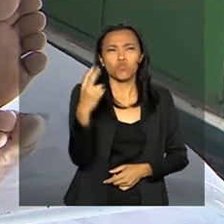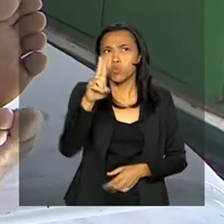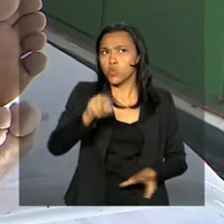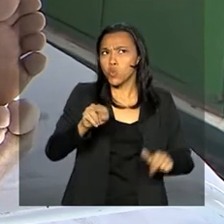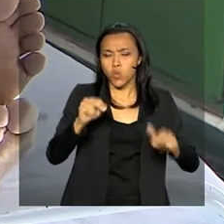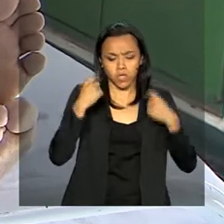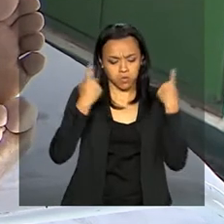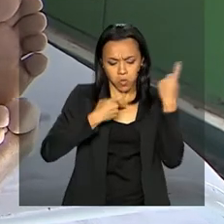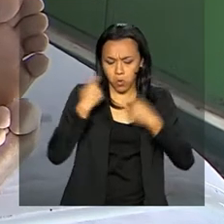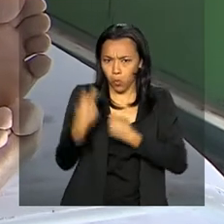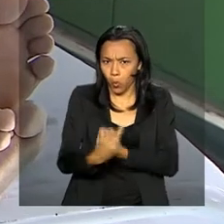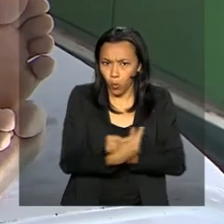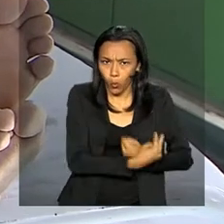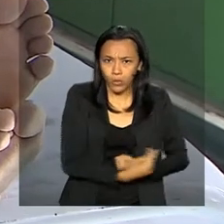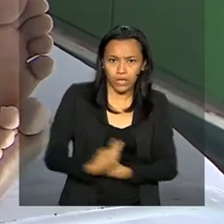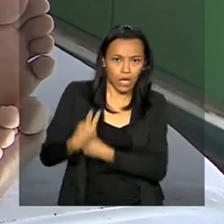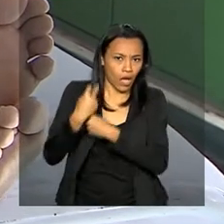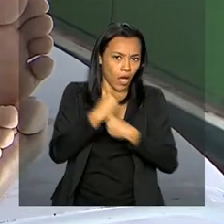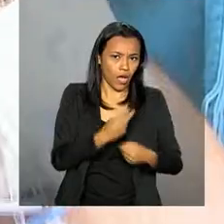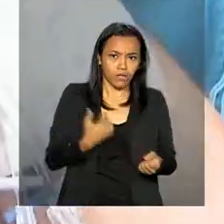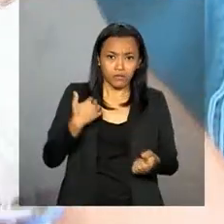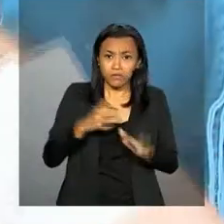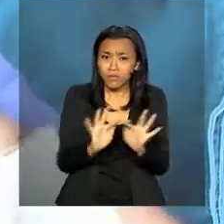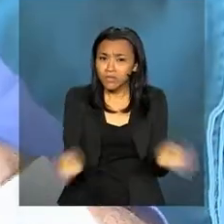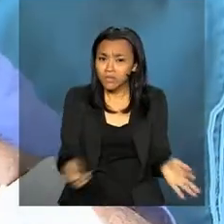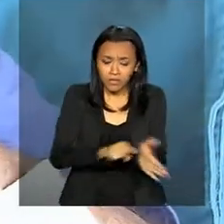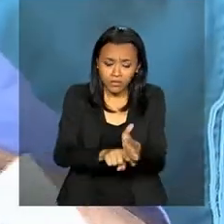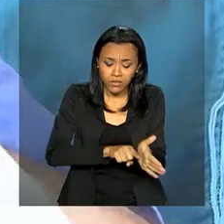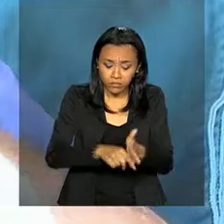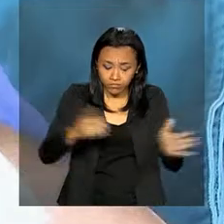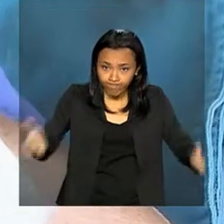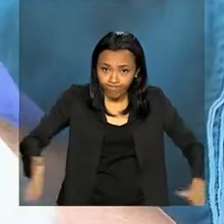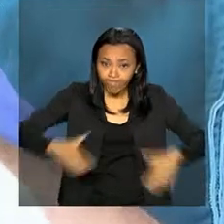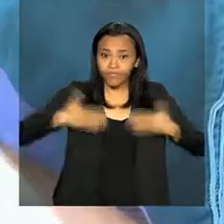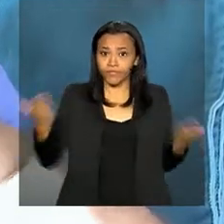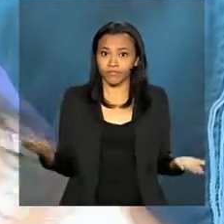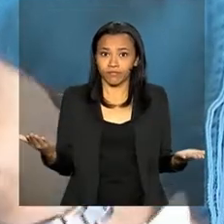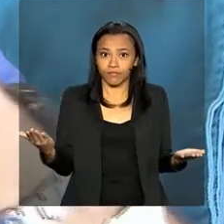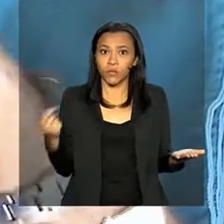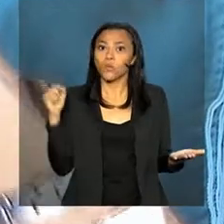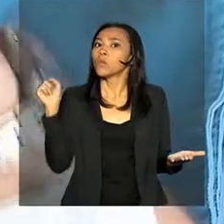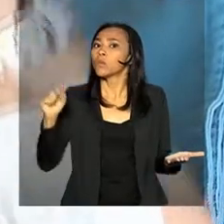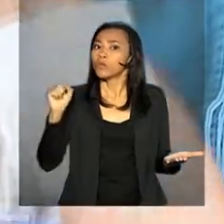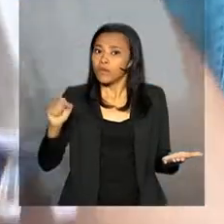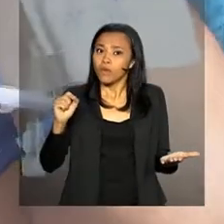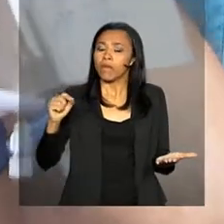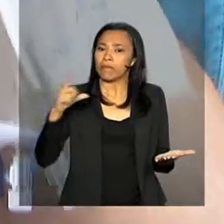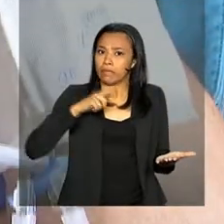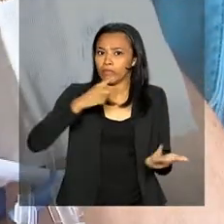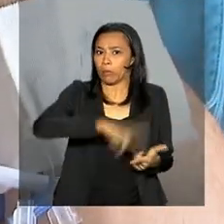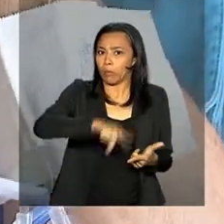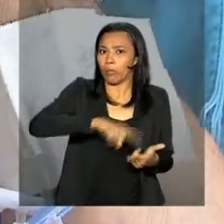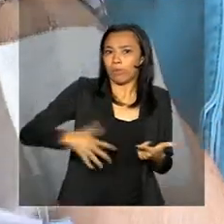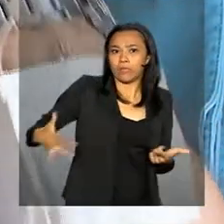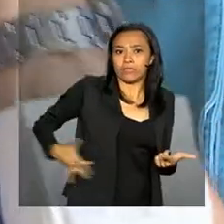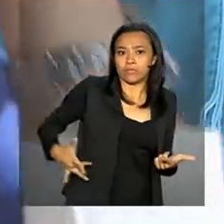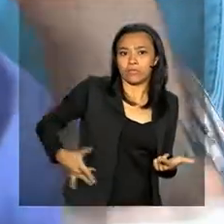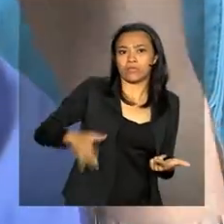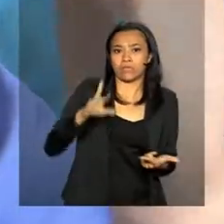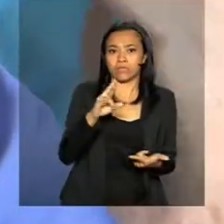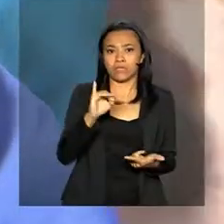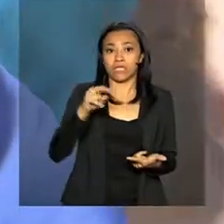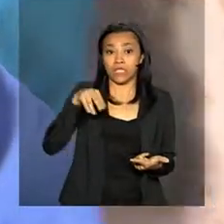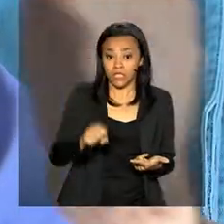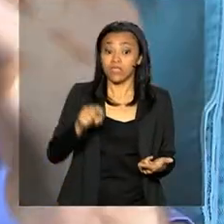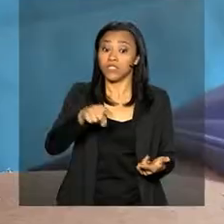em se cuidar. Ao fazer um simples exame, se surpreendeu com os resultados. Além de problemas renais, descobriu um